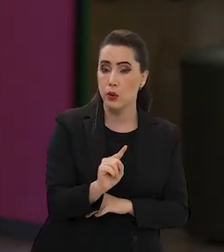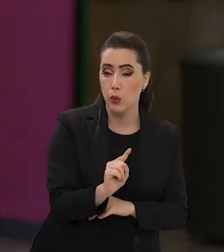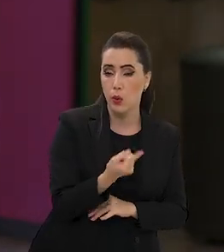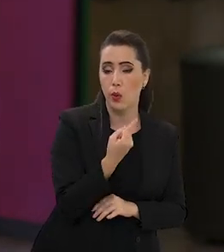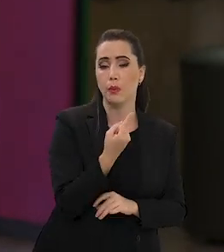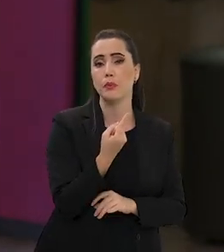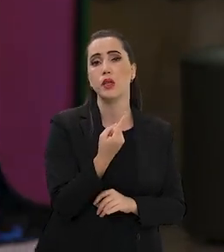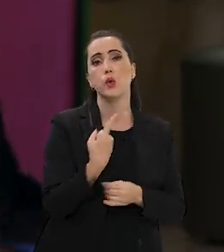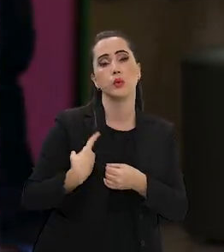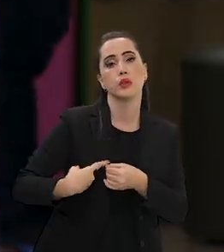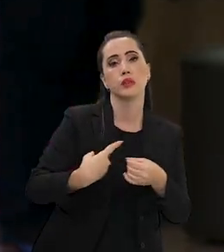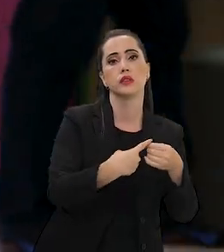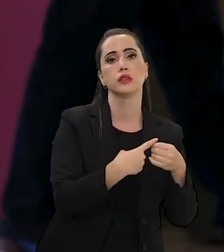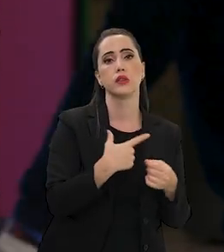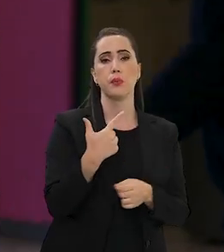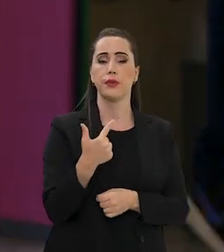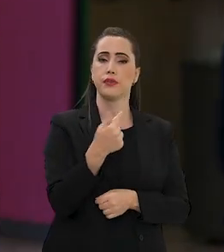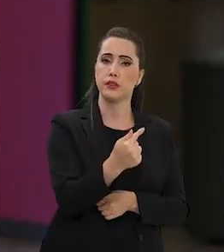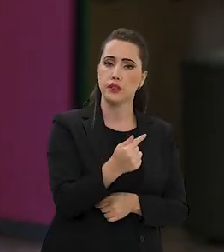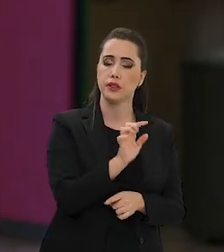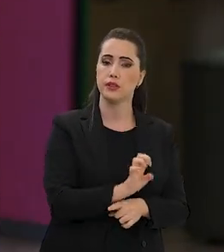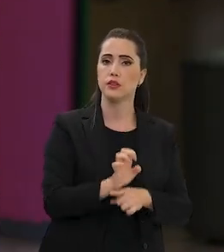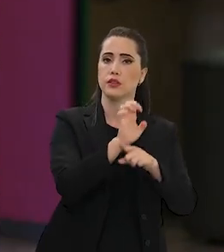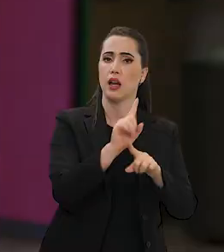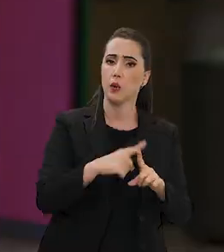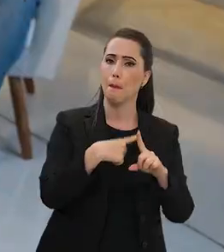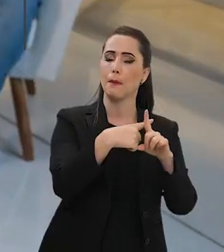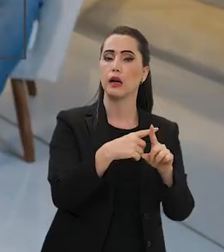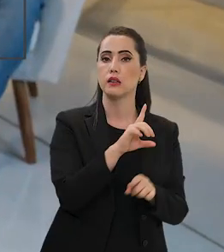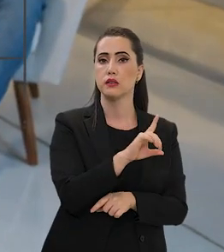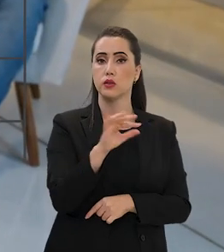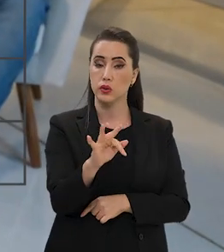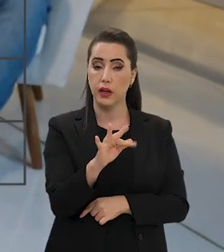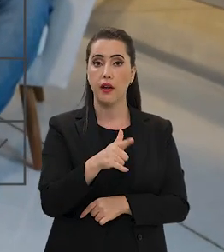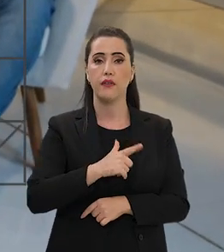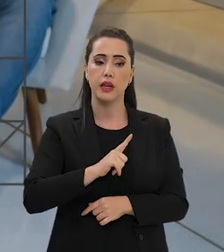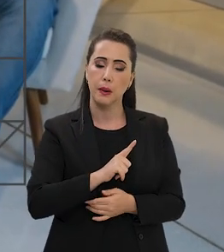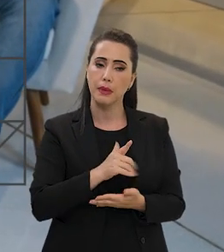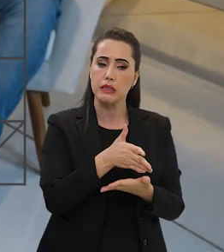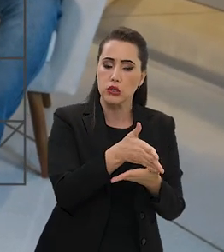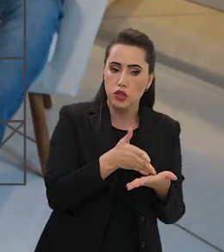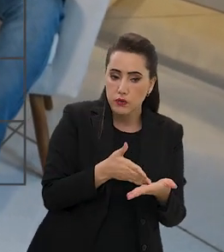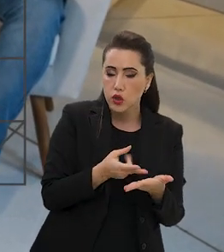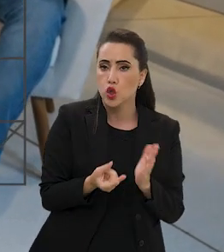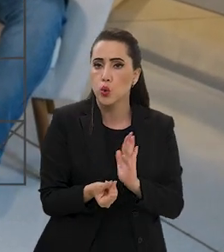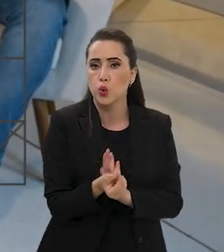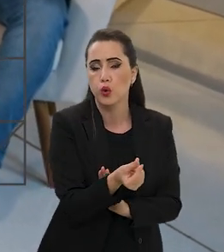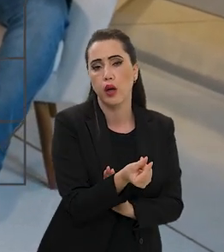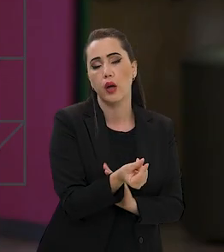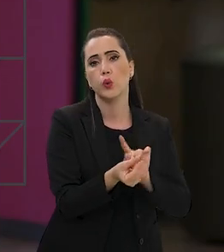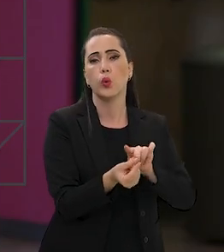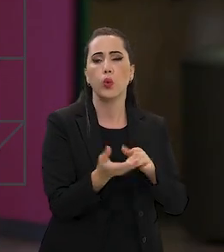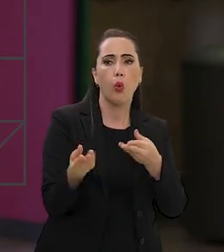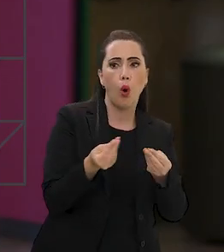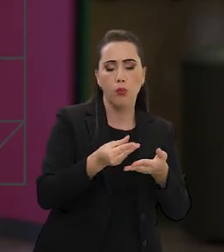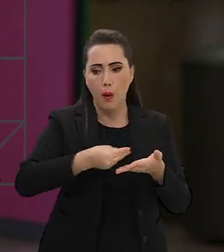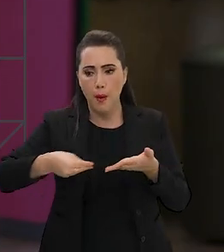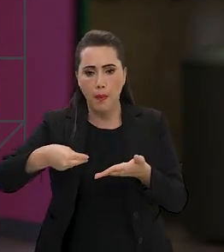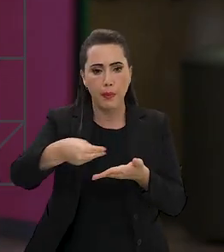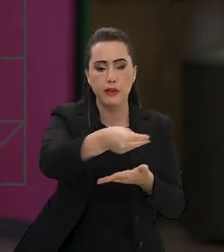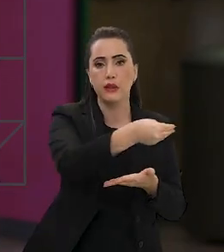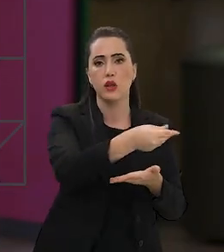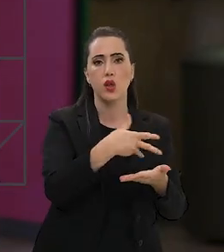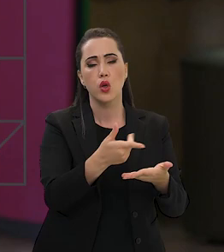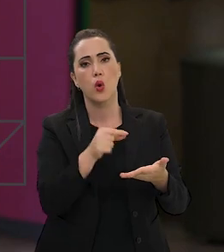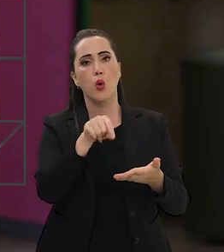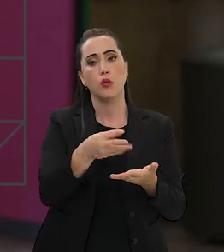municípios, 27 estados, mais o Distrito Federal, que você vai ter uma certa partilha de dinheiro e de que forma você